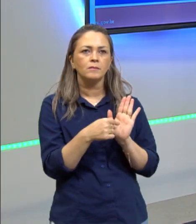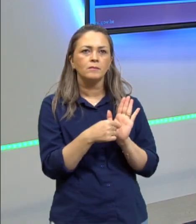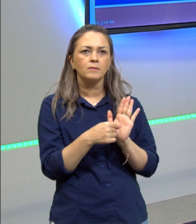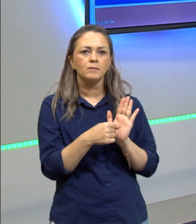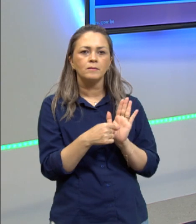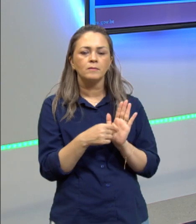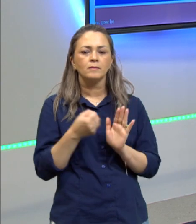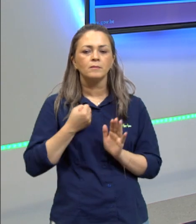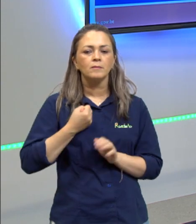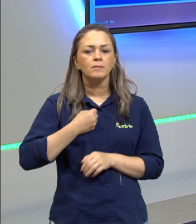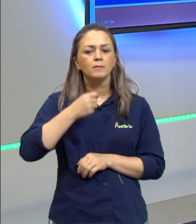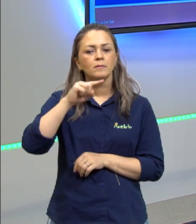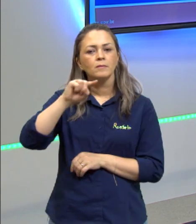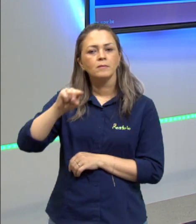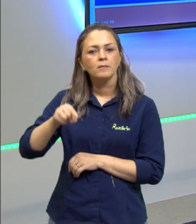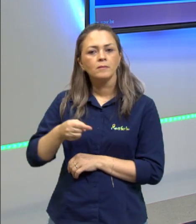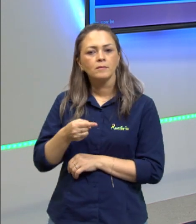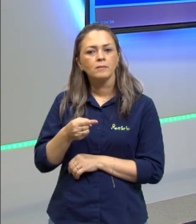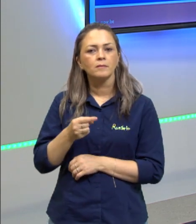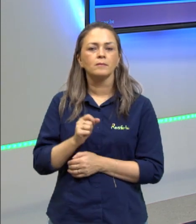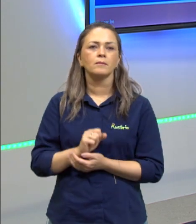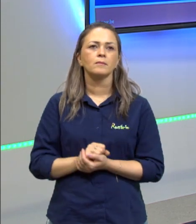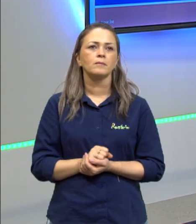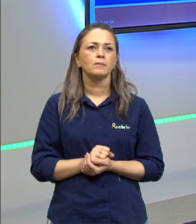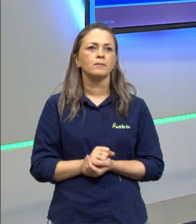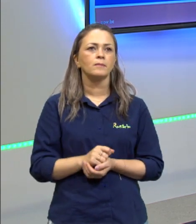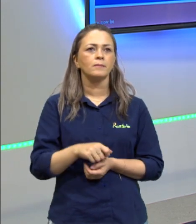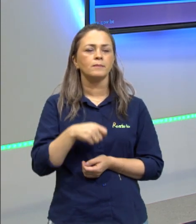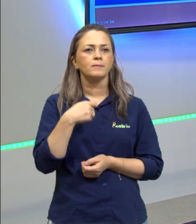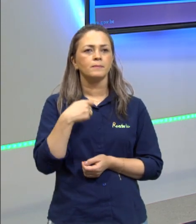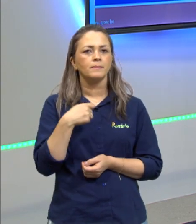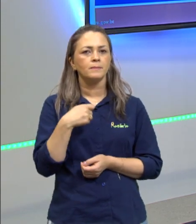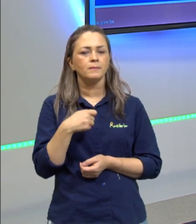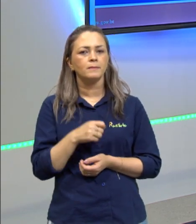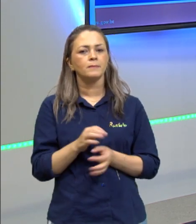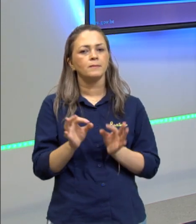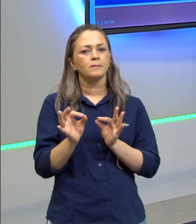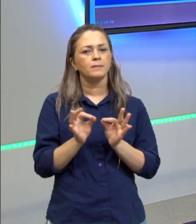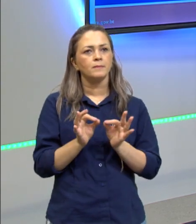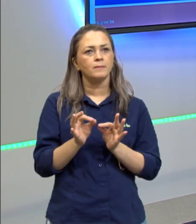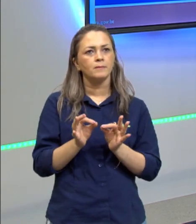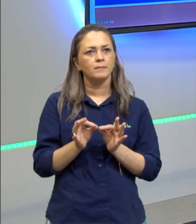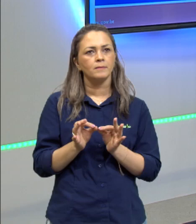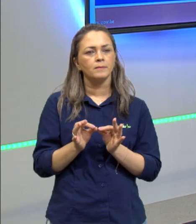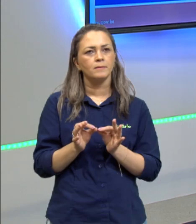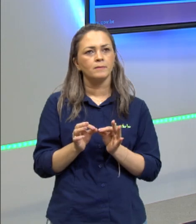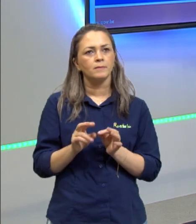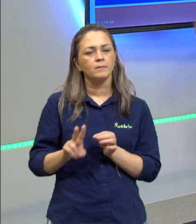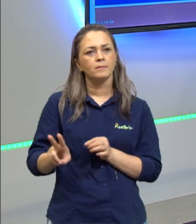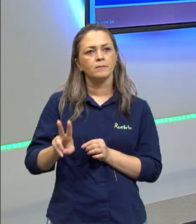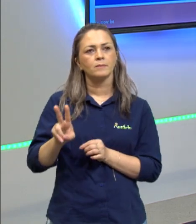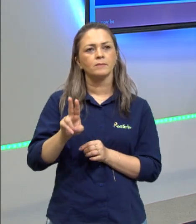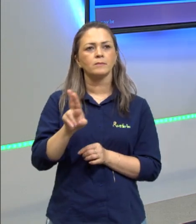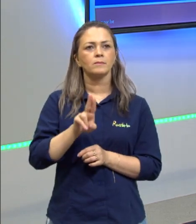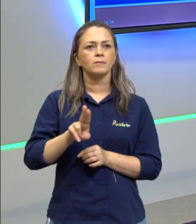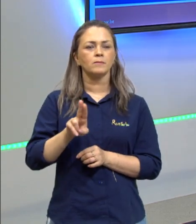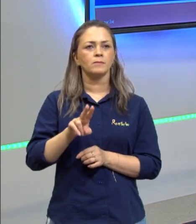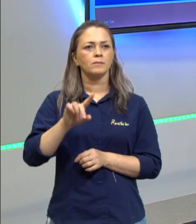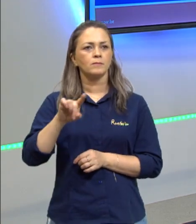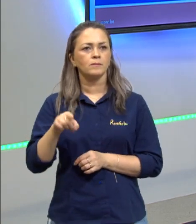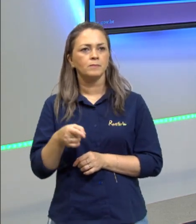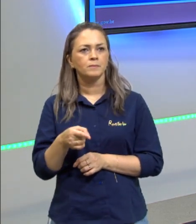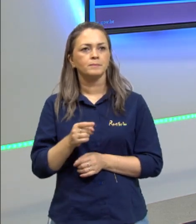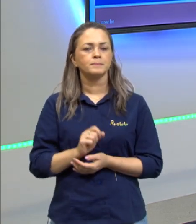decimais. Ou seja, eu preciso organizar esse meu valor no número decimal.